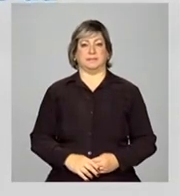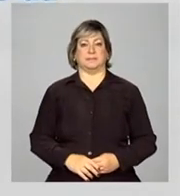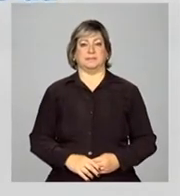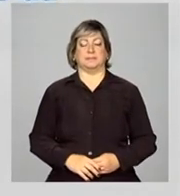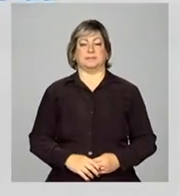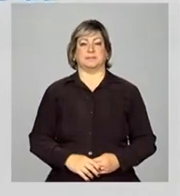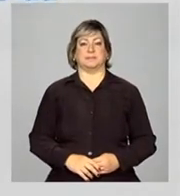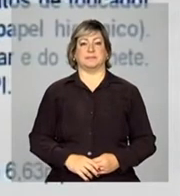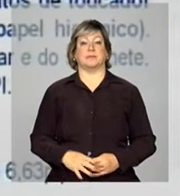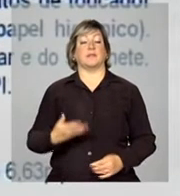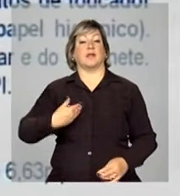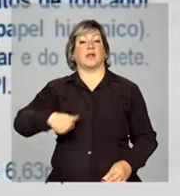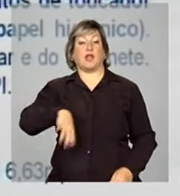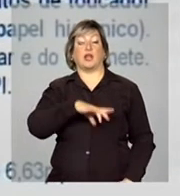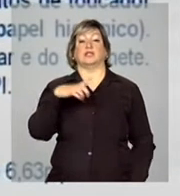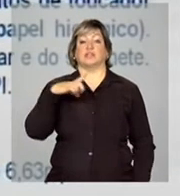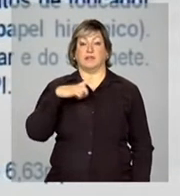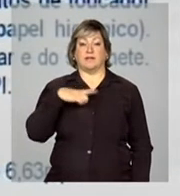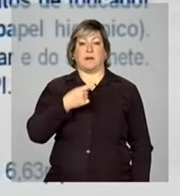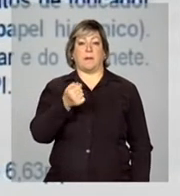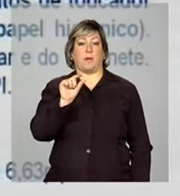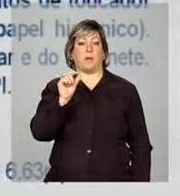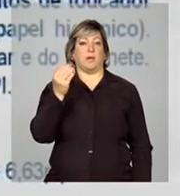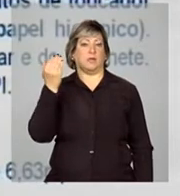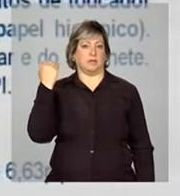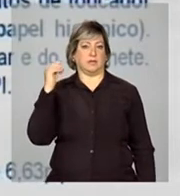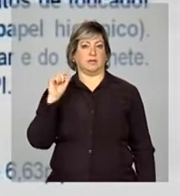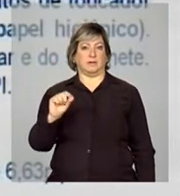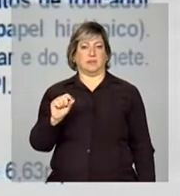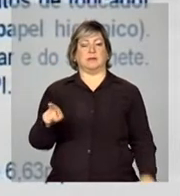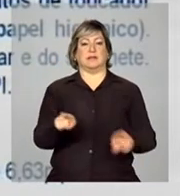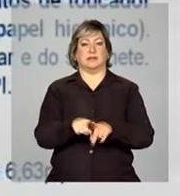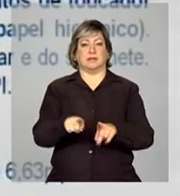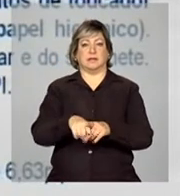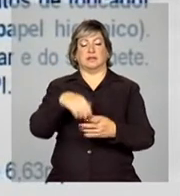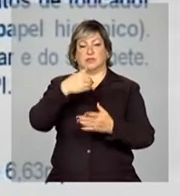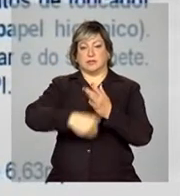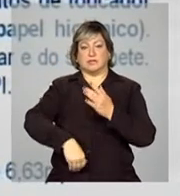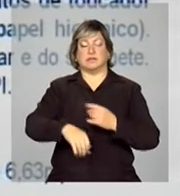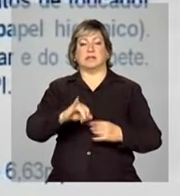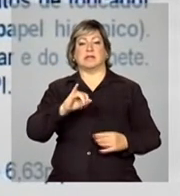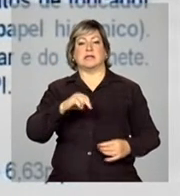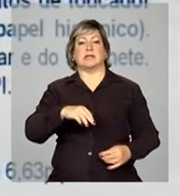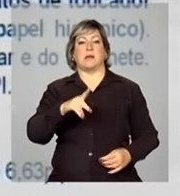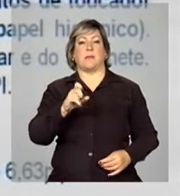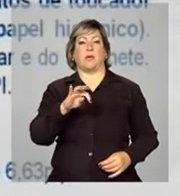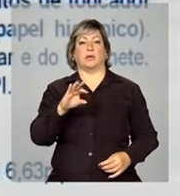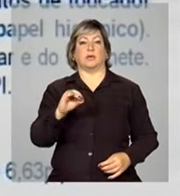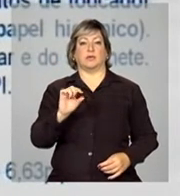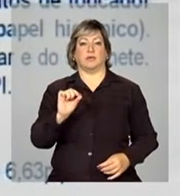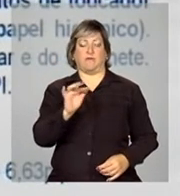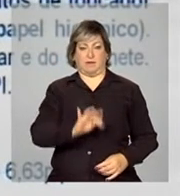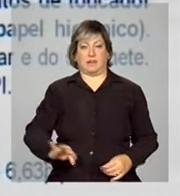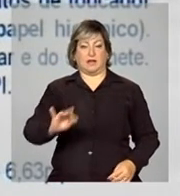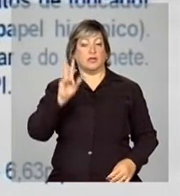Nós tivemos, recentemente, a desoneração de impostos federais sobre itens da cesta básica,